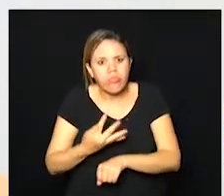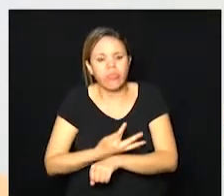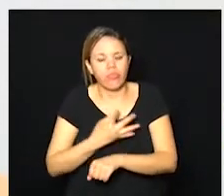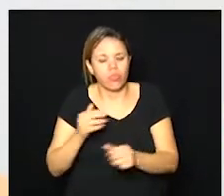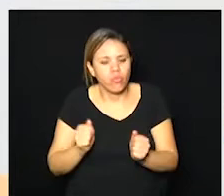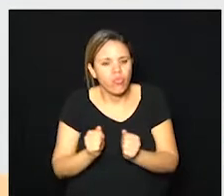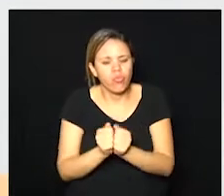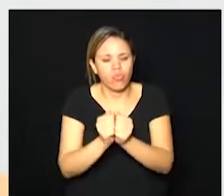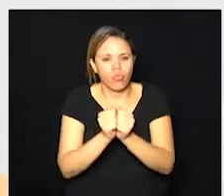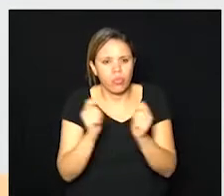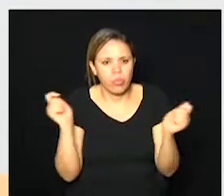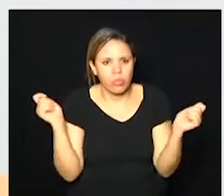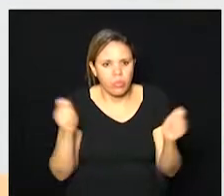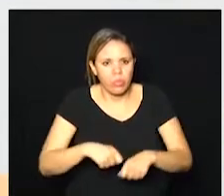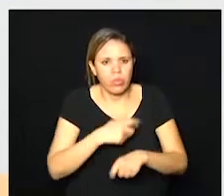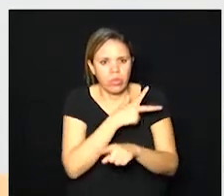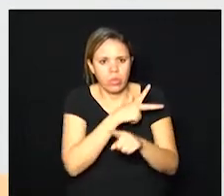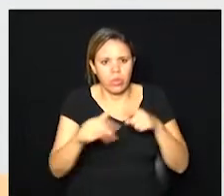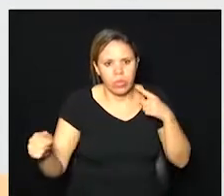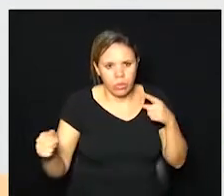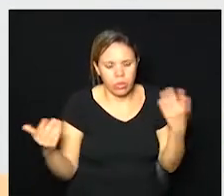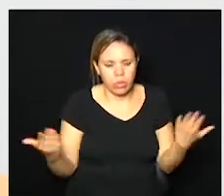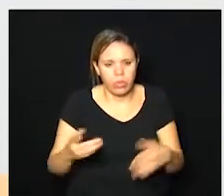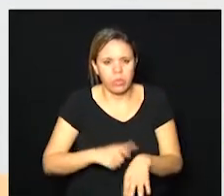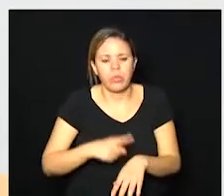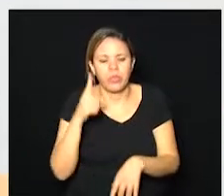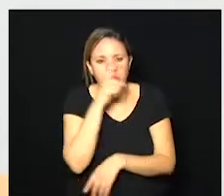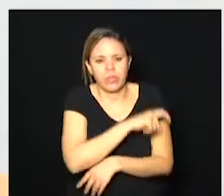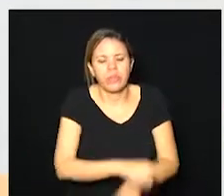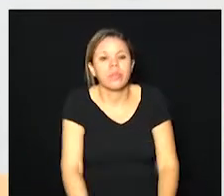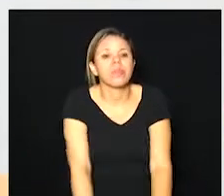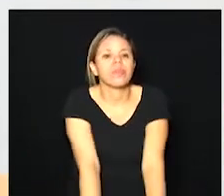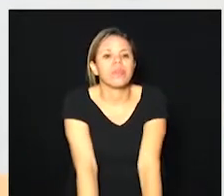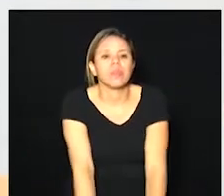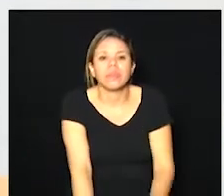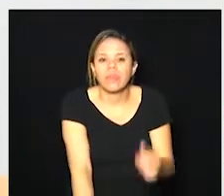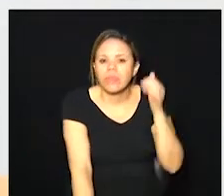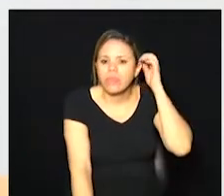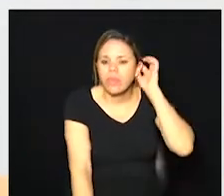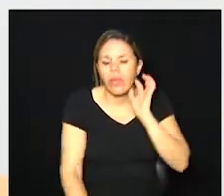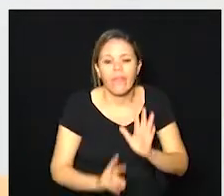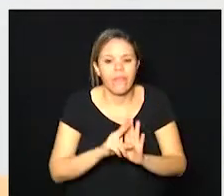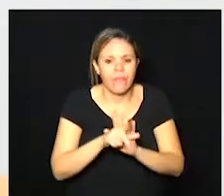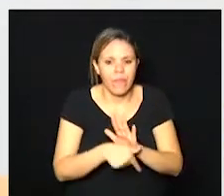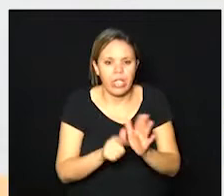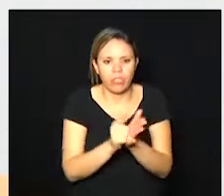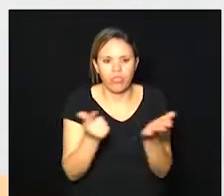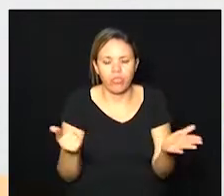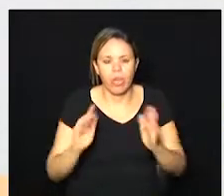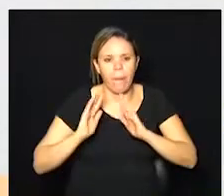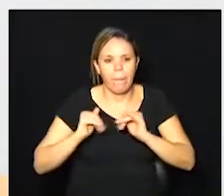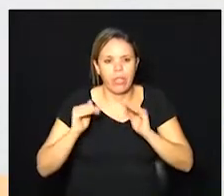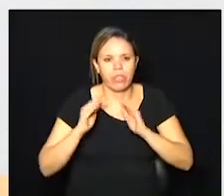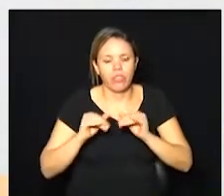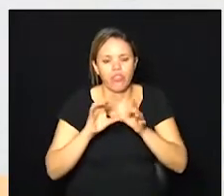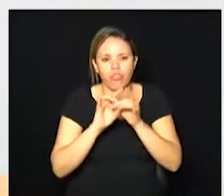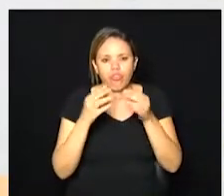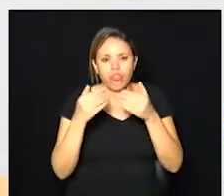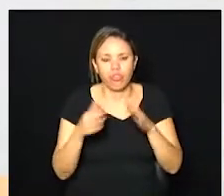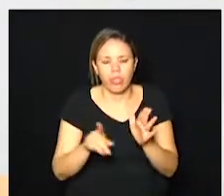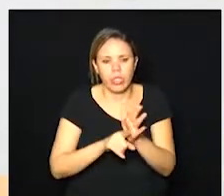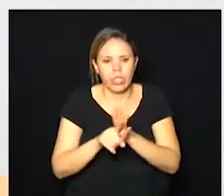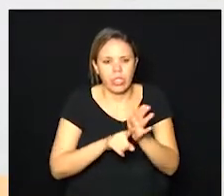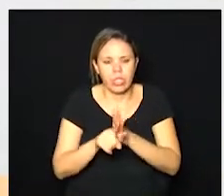juntos para podermos superar esse momento difícil prefeito vários jornalistas aqui pedindo né para que a gente disponibilize a